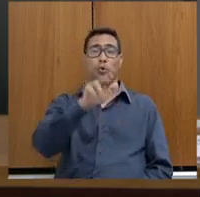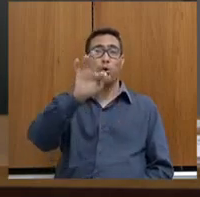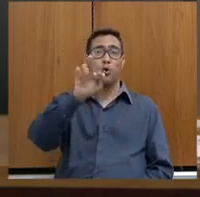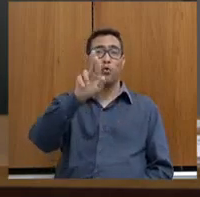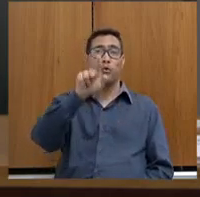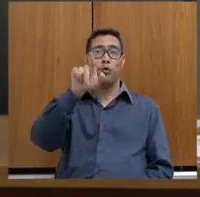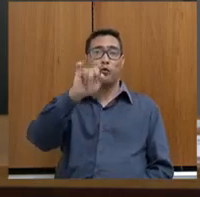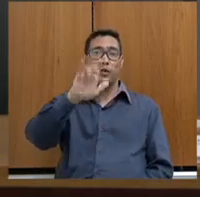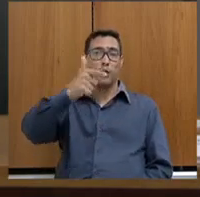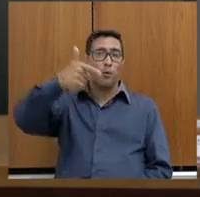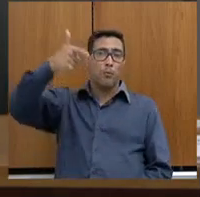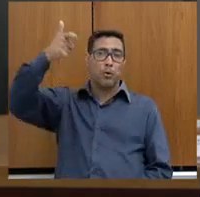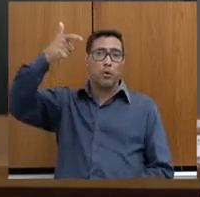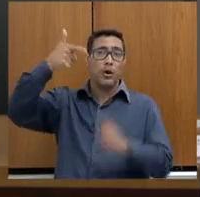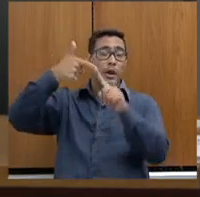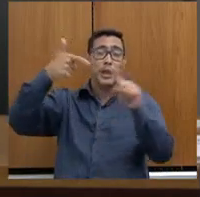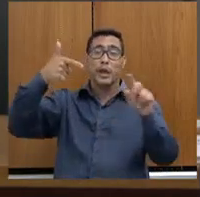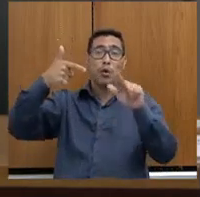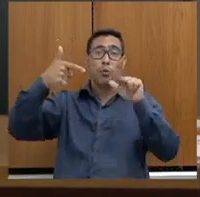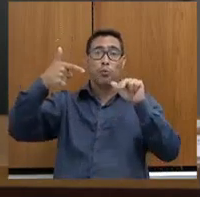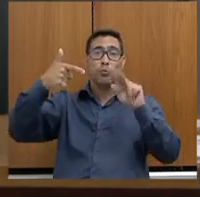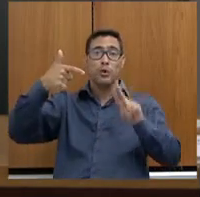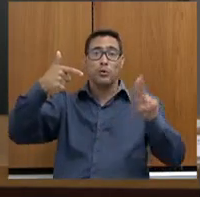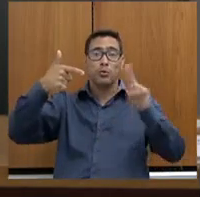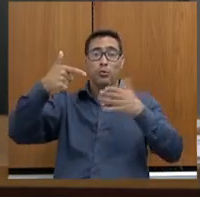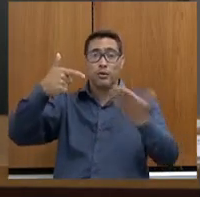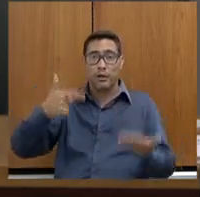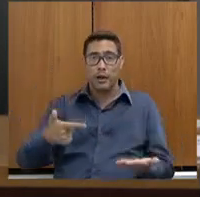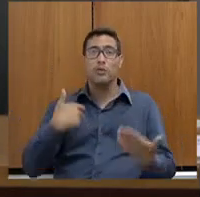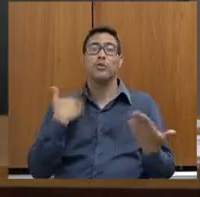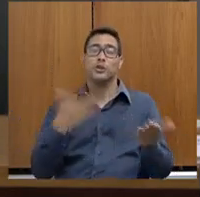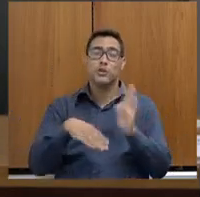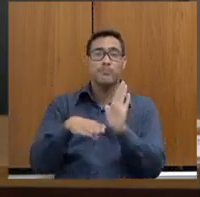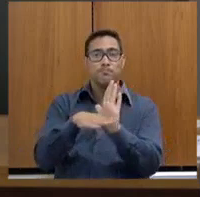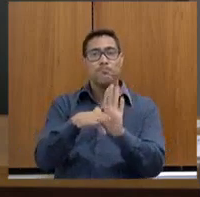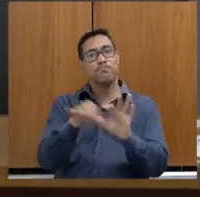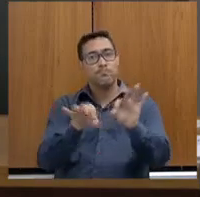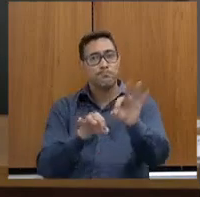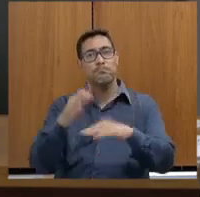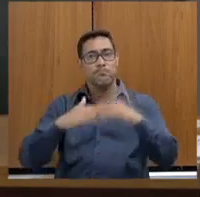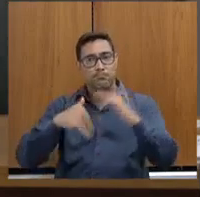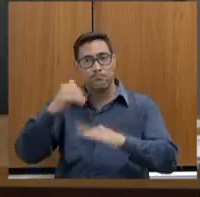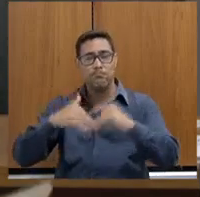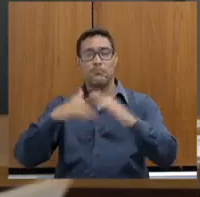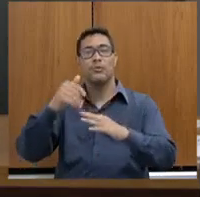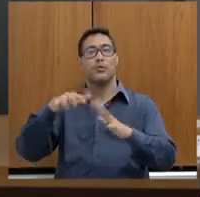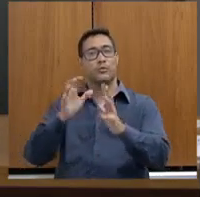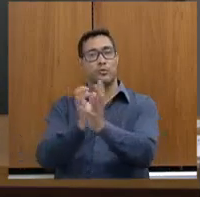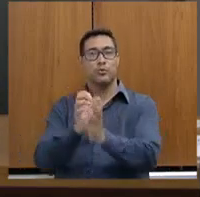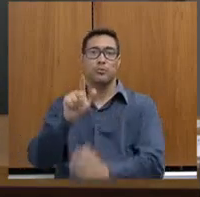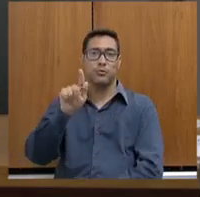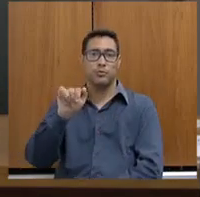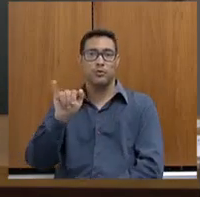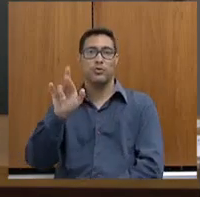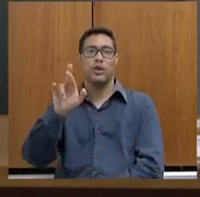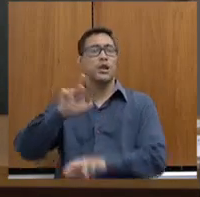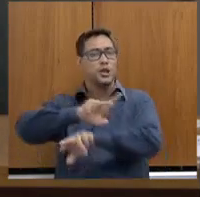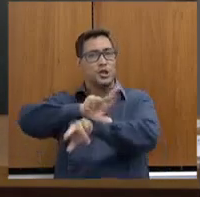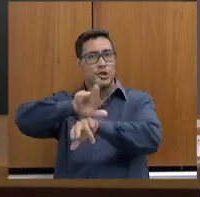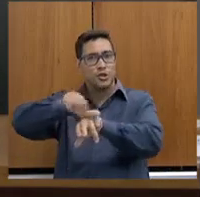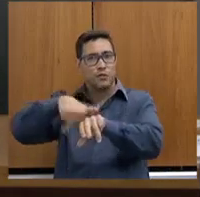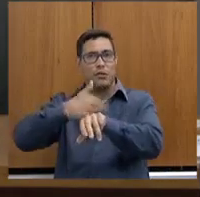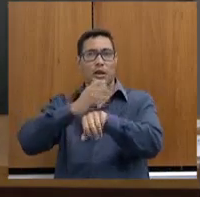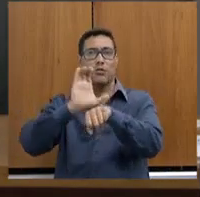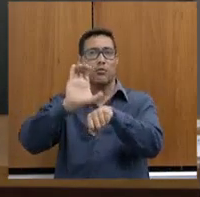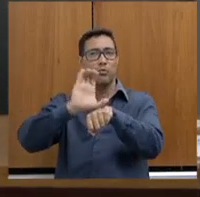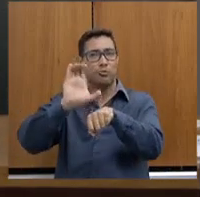realidade. Então, a gente capacitou todo o GIR e, desde então, a gente vem capacitando os servidores com inúmeros cursos, assim, que eu considero, a